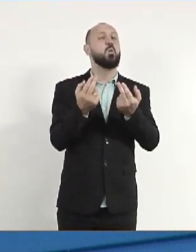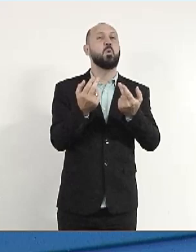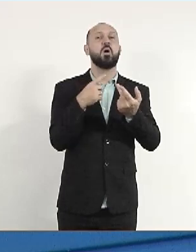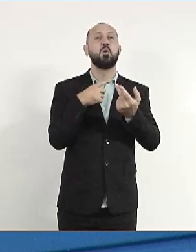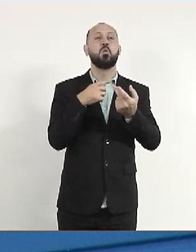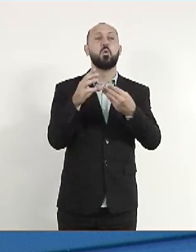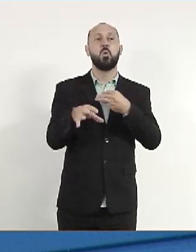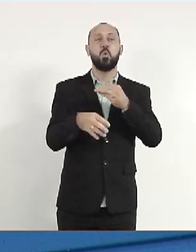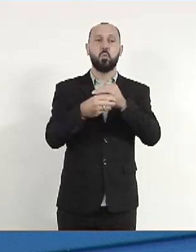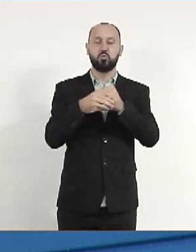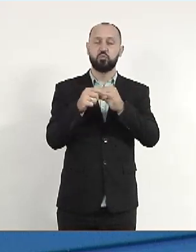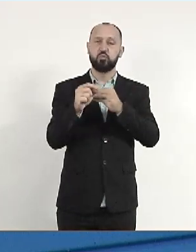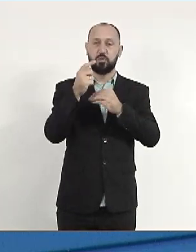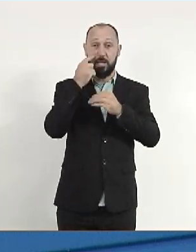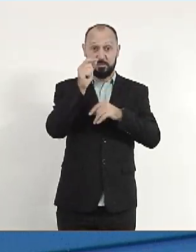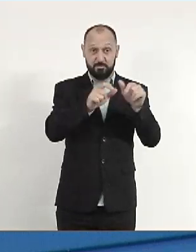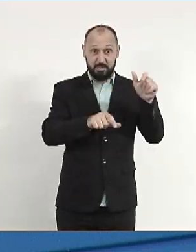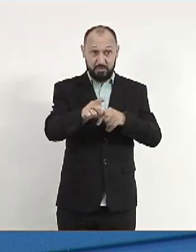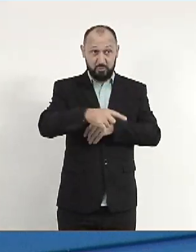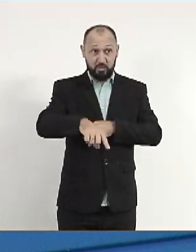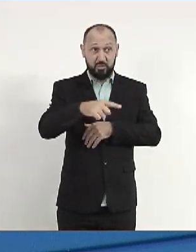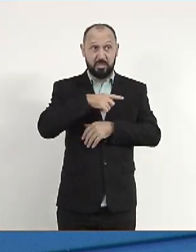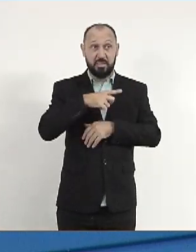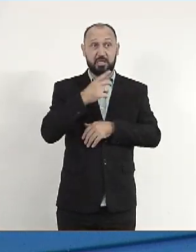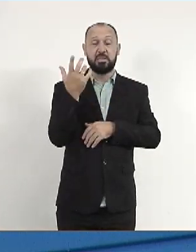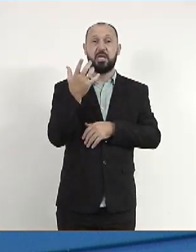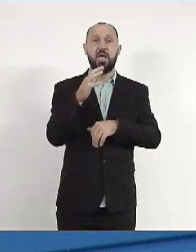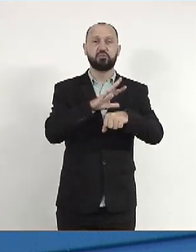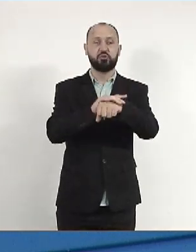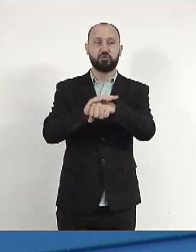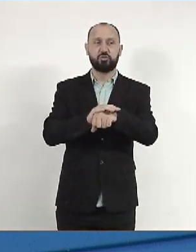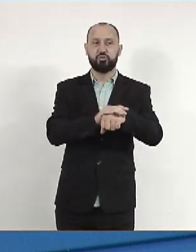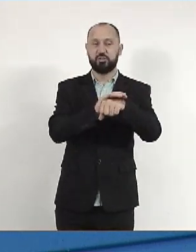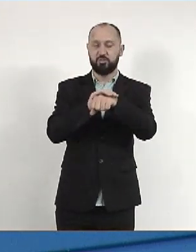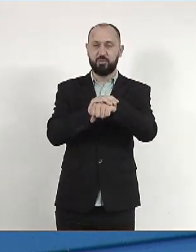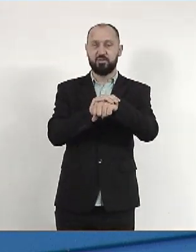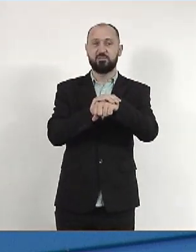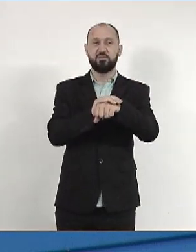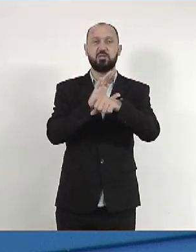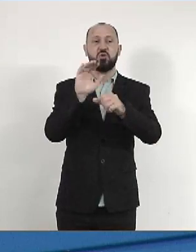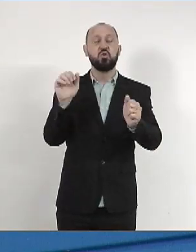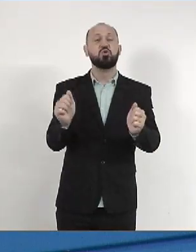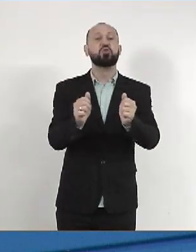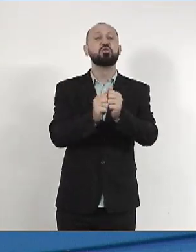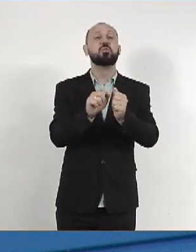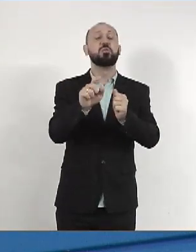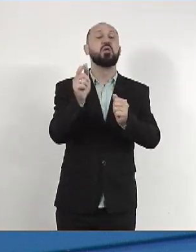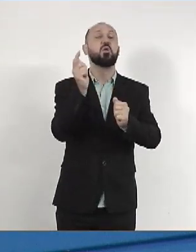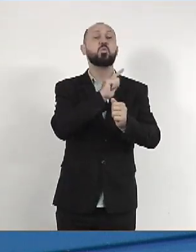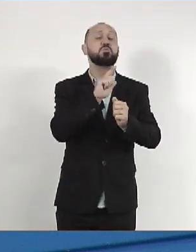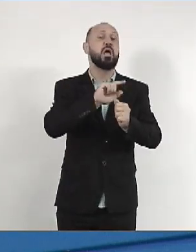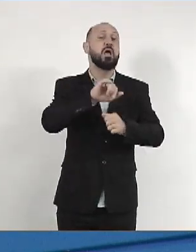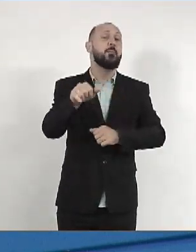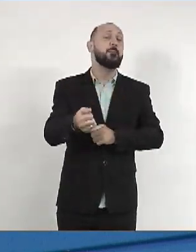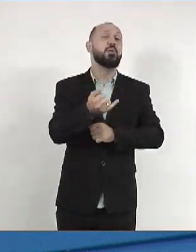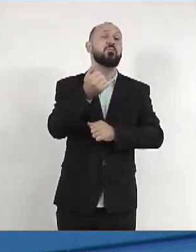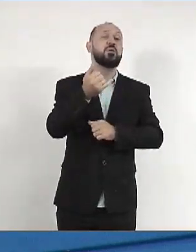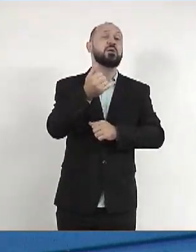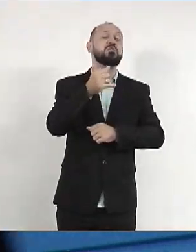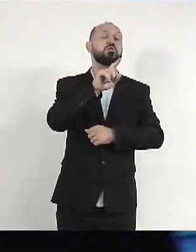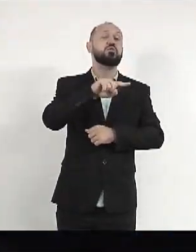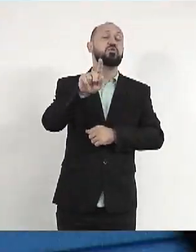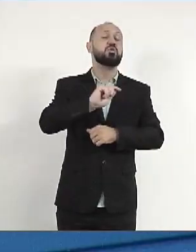incluir os portadores de neoplasia maligna entre os beneficiários da